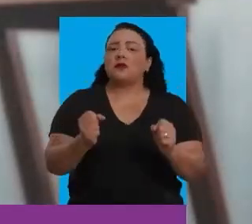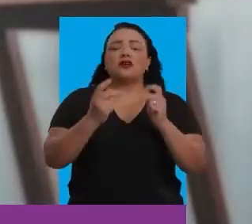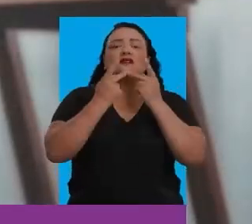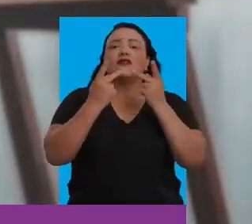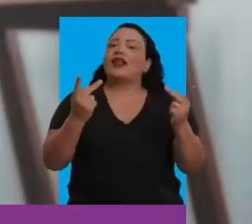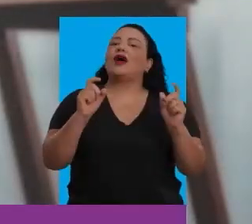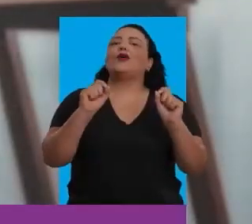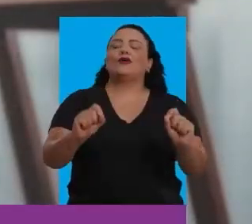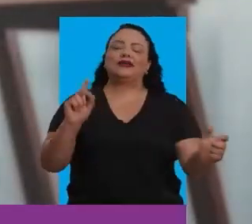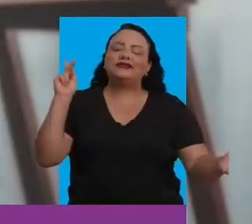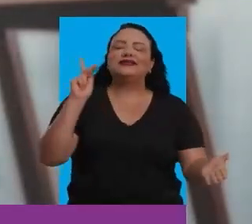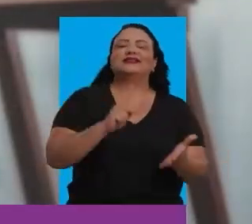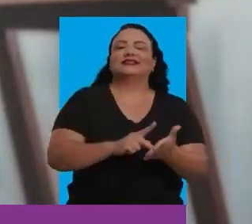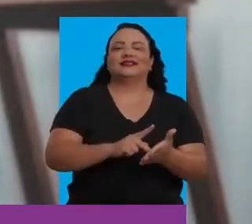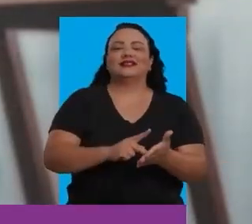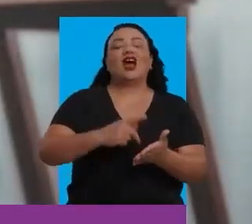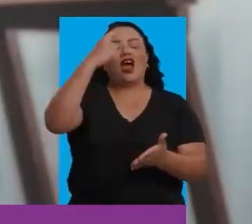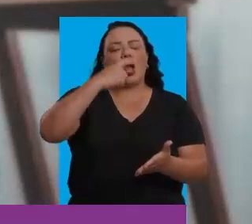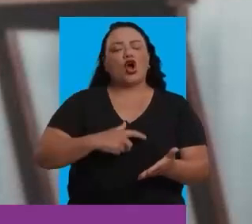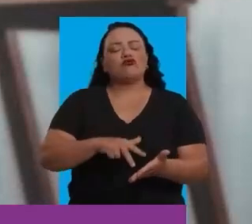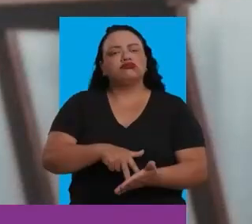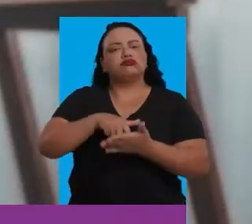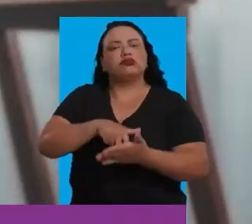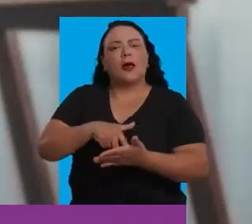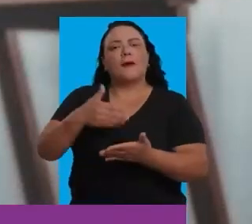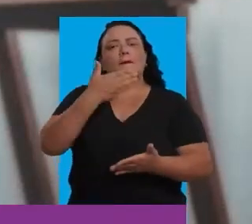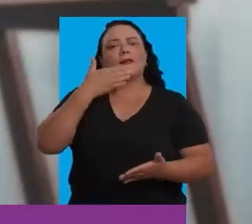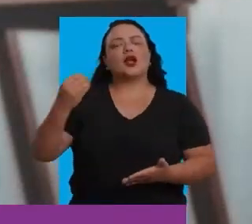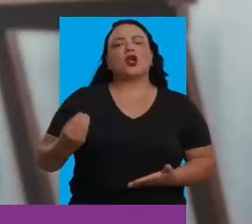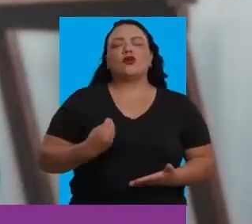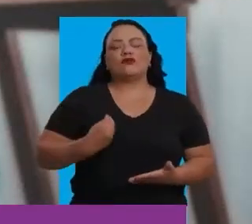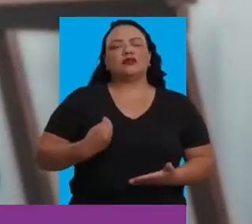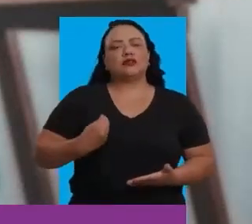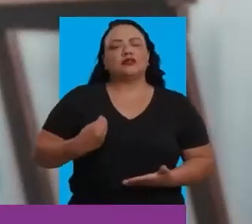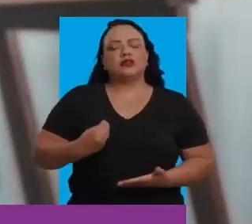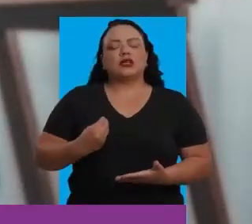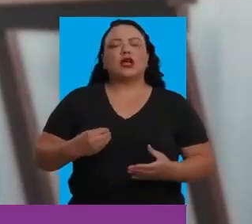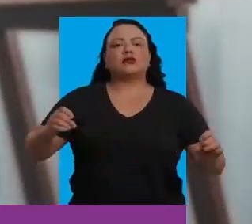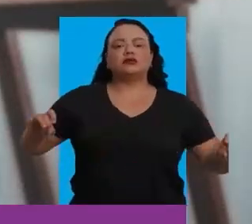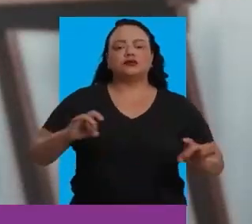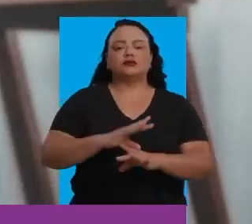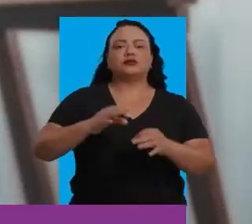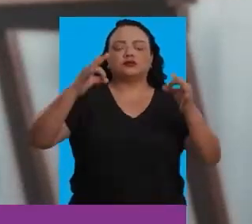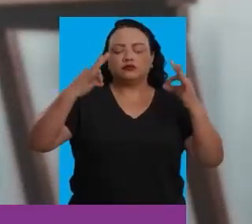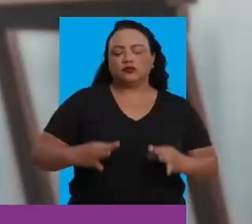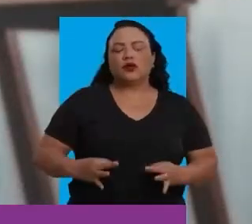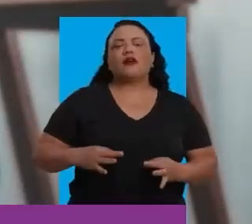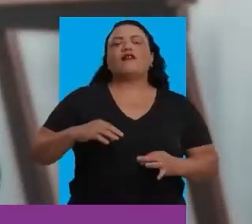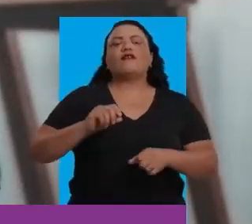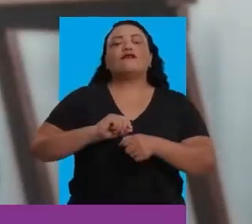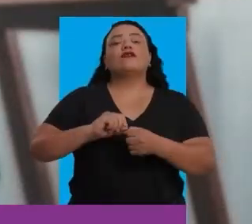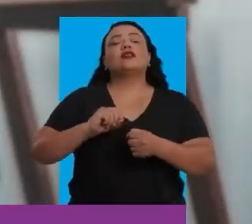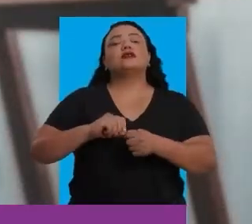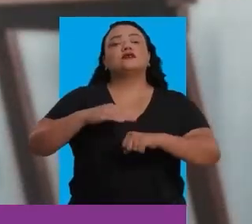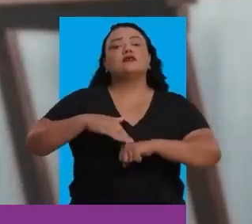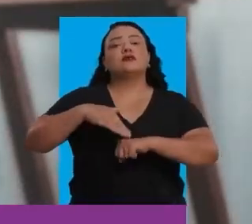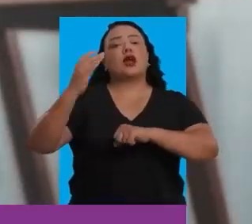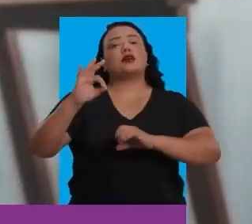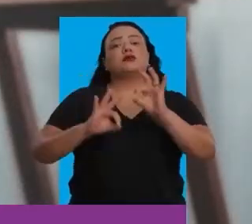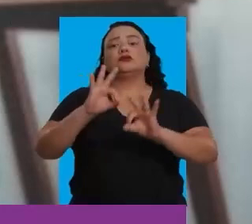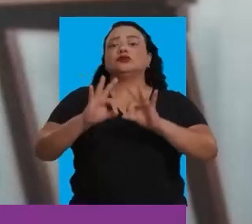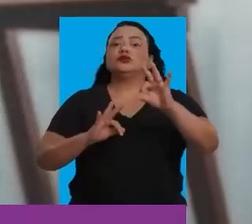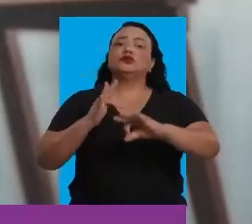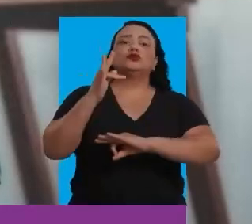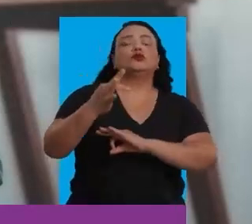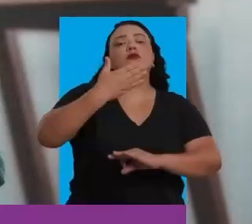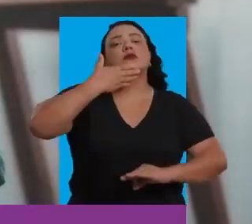nossa gente. Posso dizer com toda convicção, estou no meu melhor momento, pronta para fazer ainda mais e